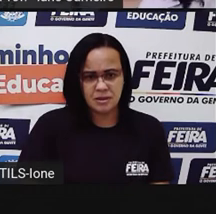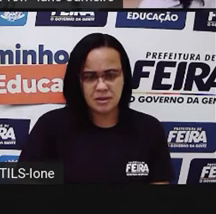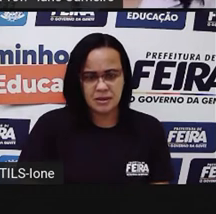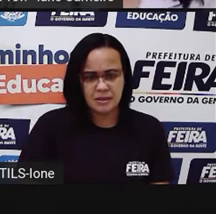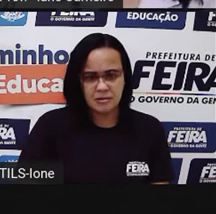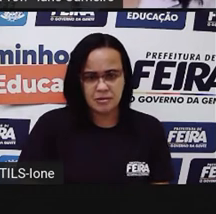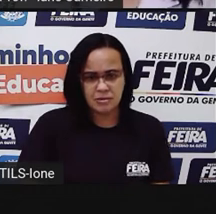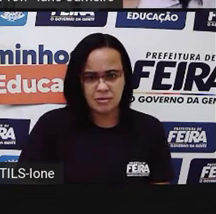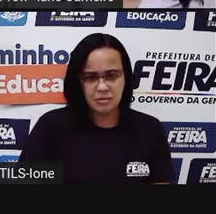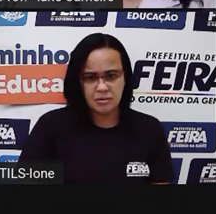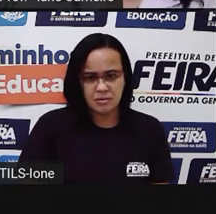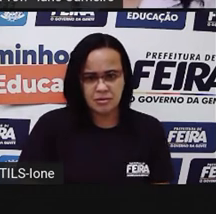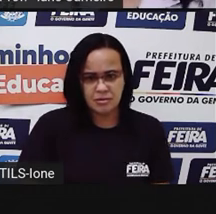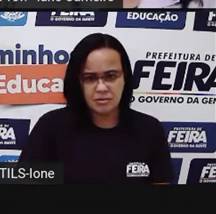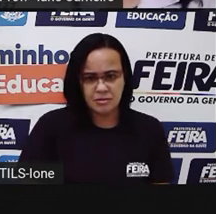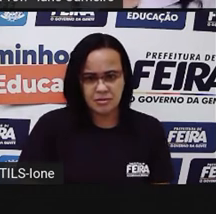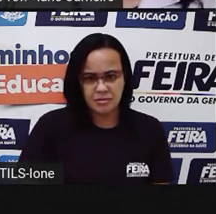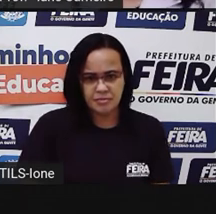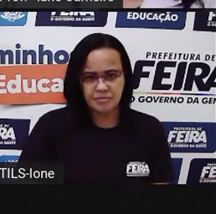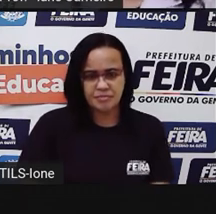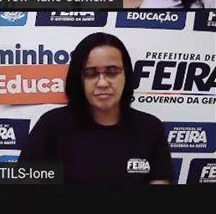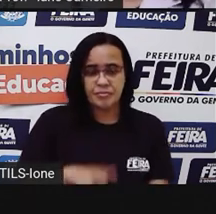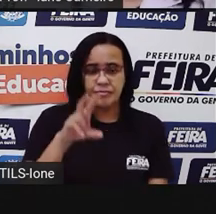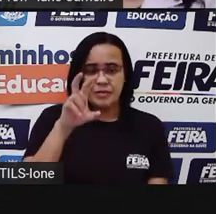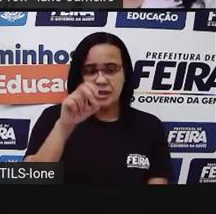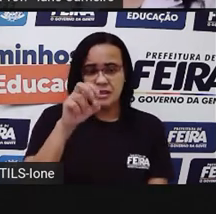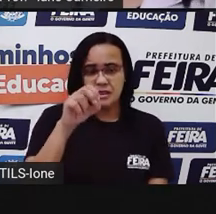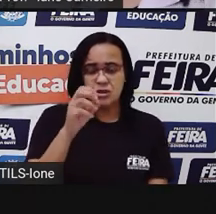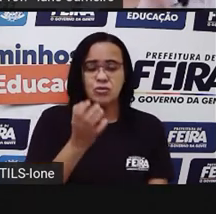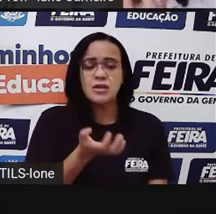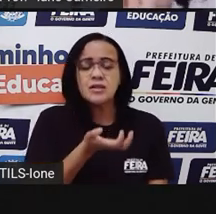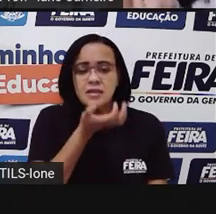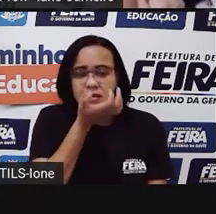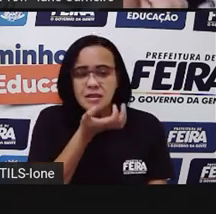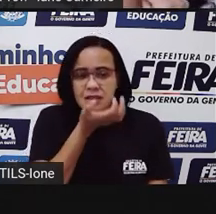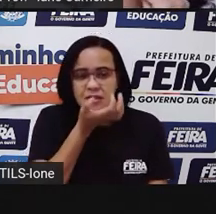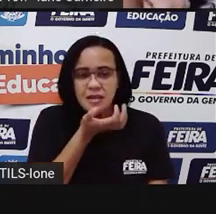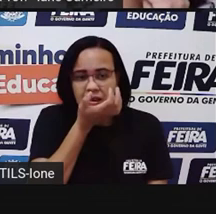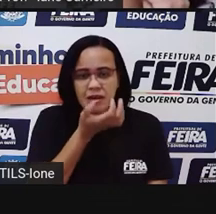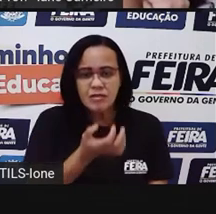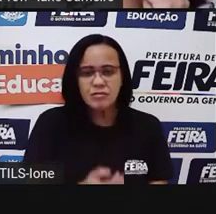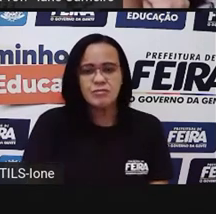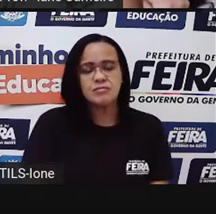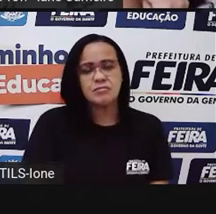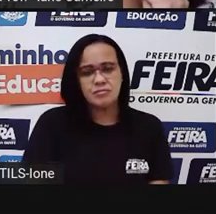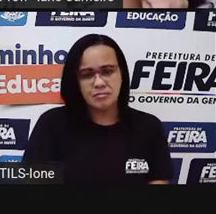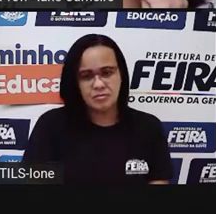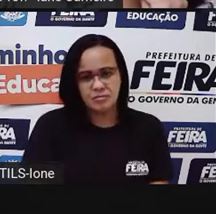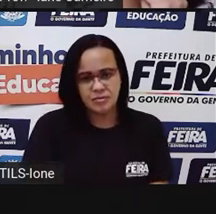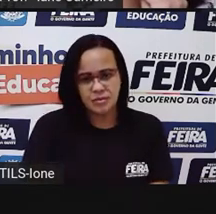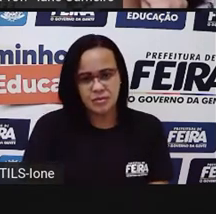Ó, 50 centavos. Essa palavra ficou maior, né?